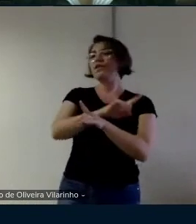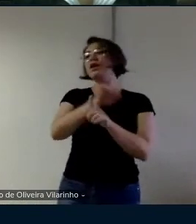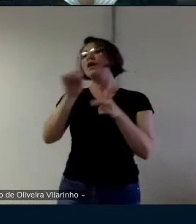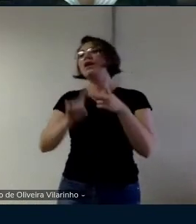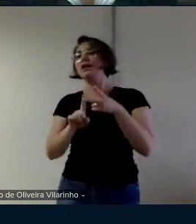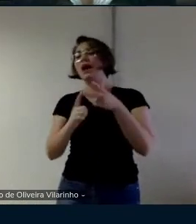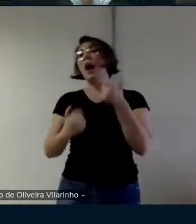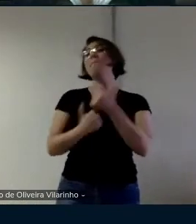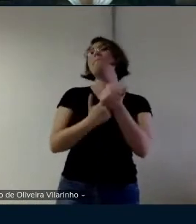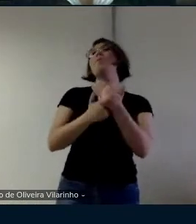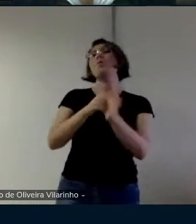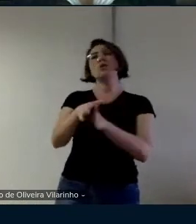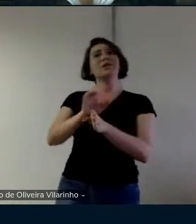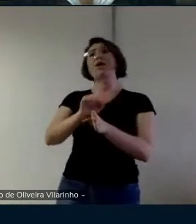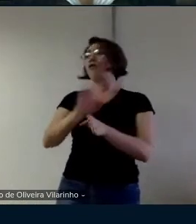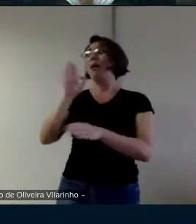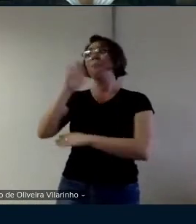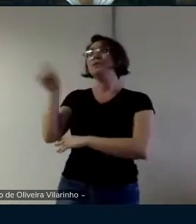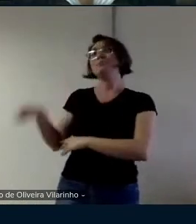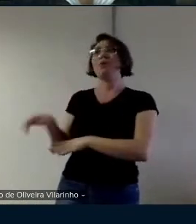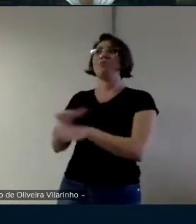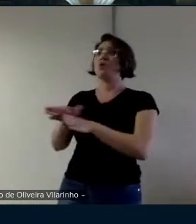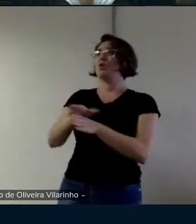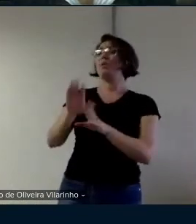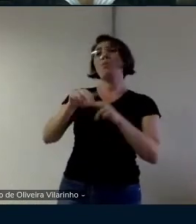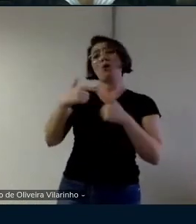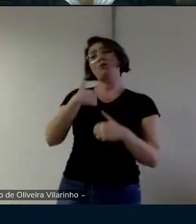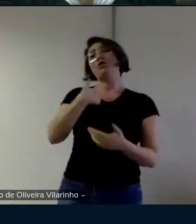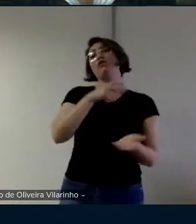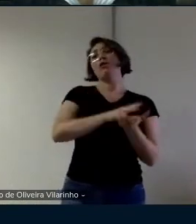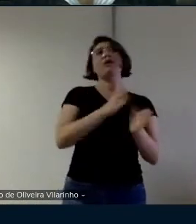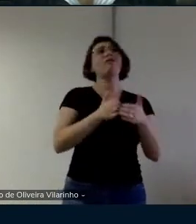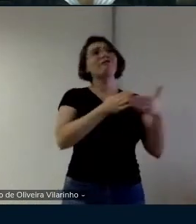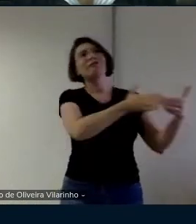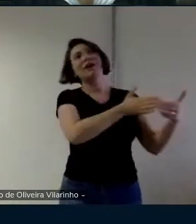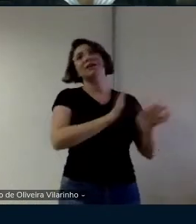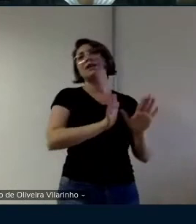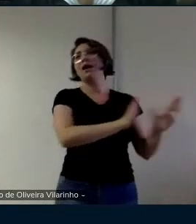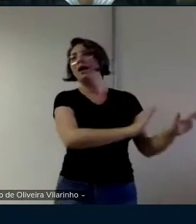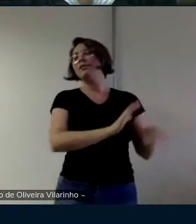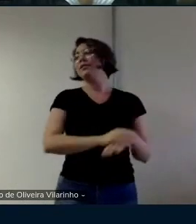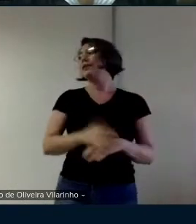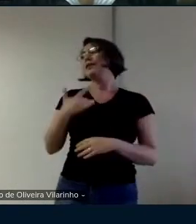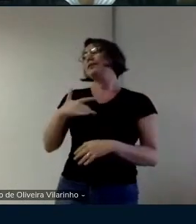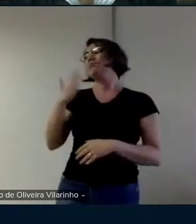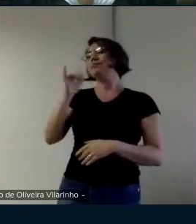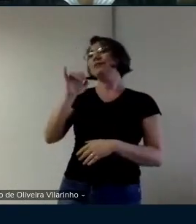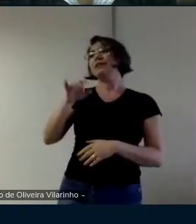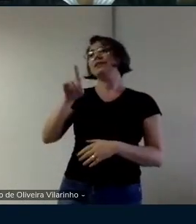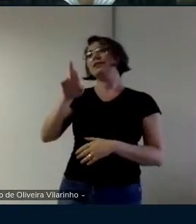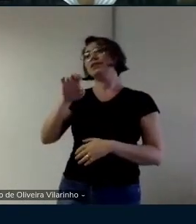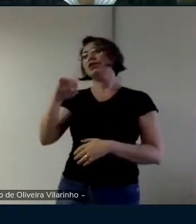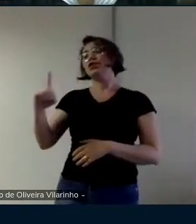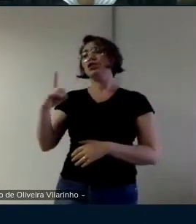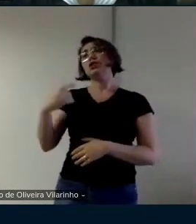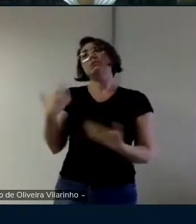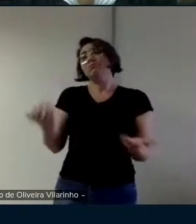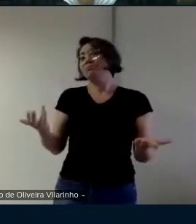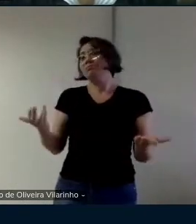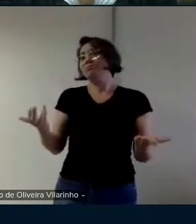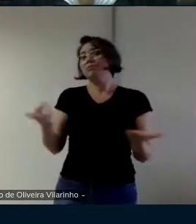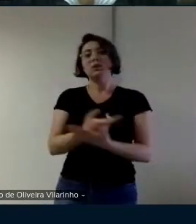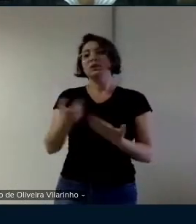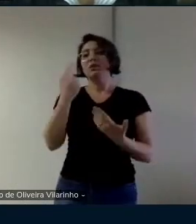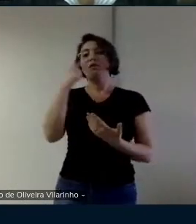e aí depois quando passou um ano e a Ingrid vendo tudo isso no meio de tudo isso que está esses